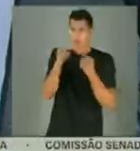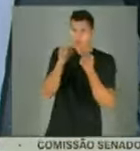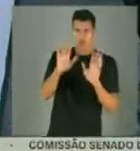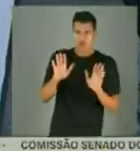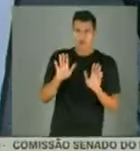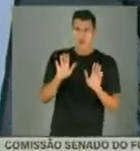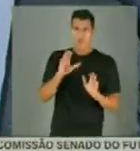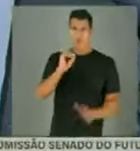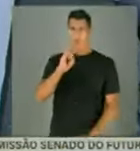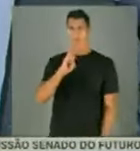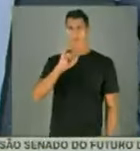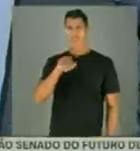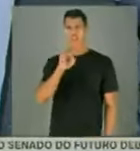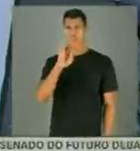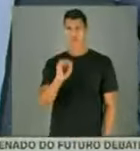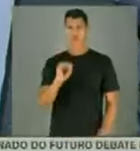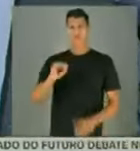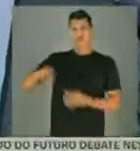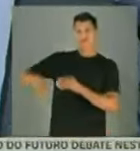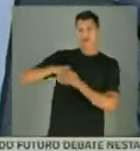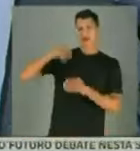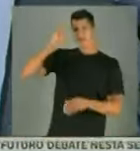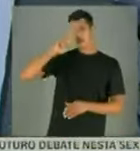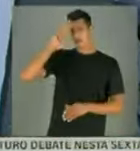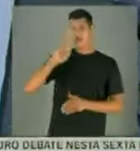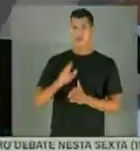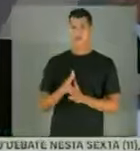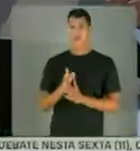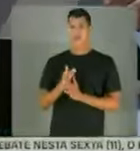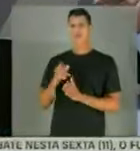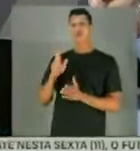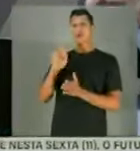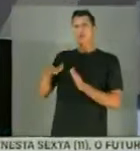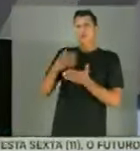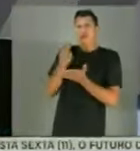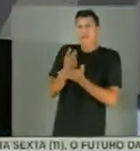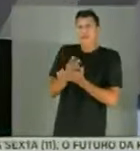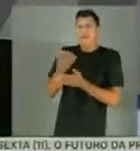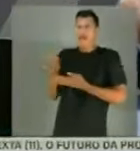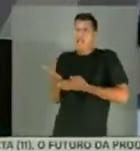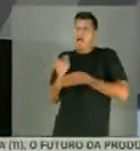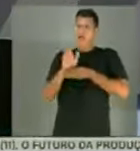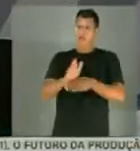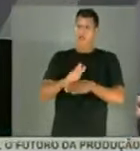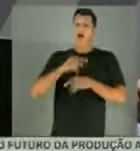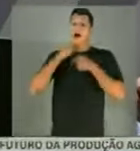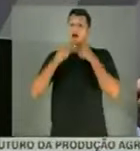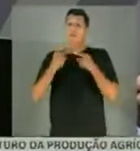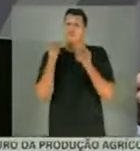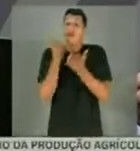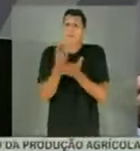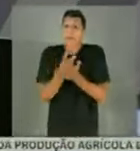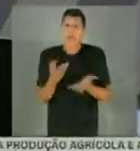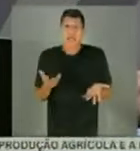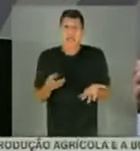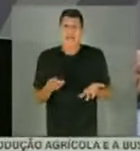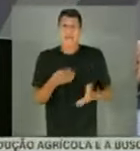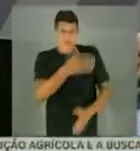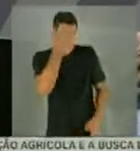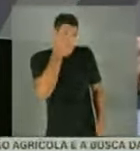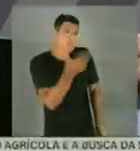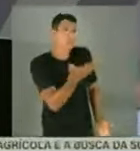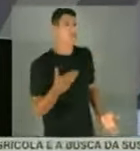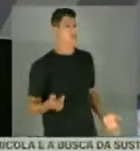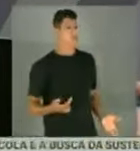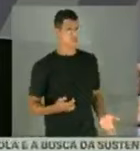E isso faz parte da história do Ministério. Não, não. Ela, ao se manter lá, ela ajuda que a dúvida persista, ministro. O senhor sabe